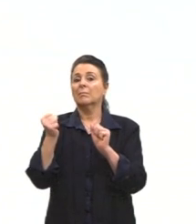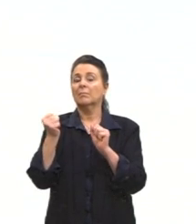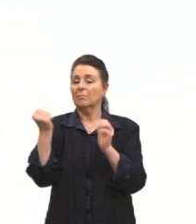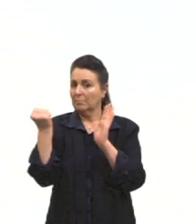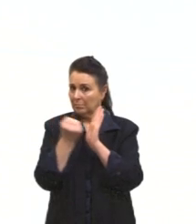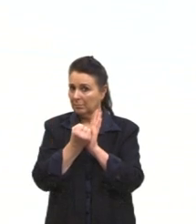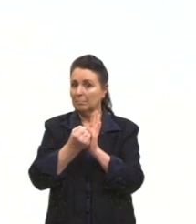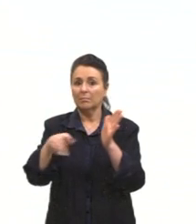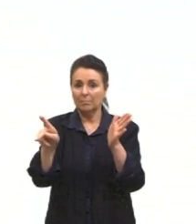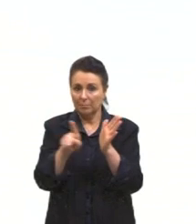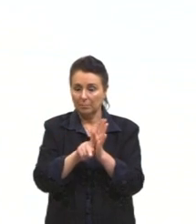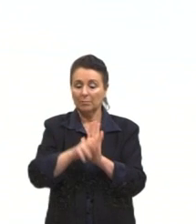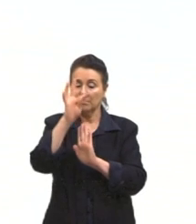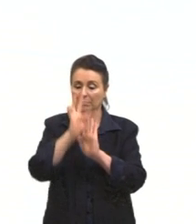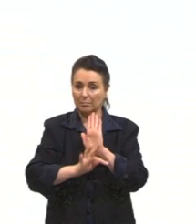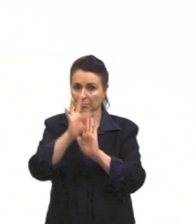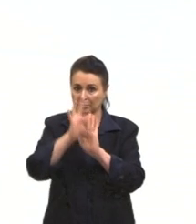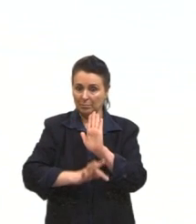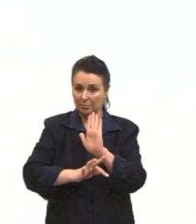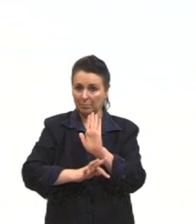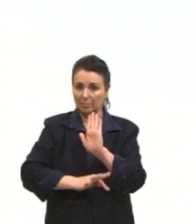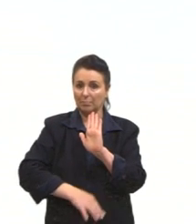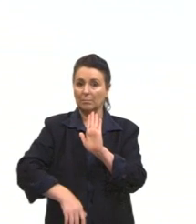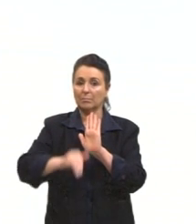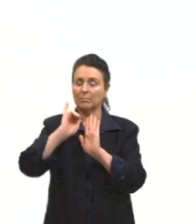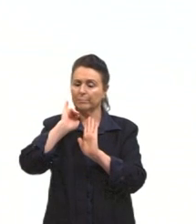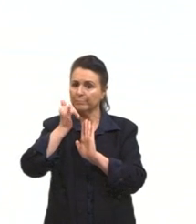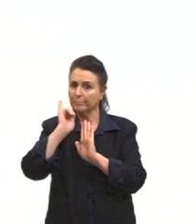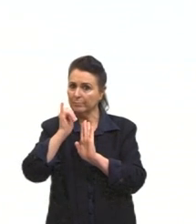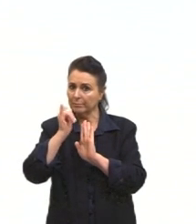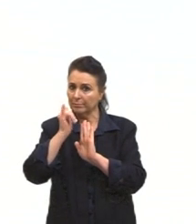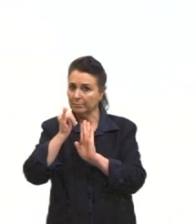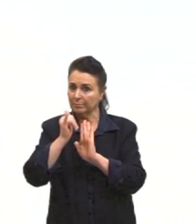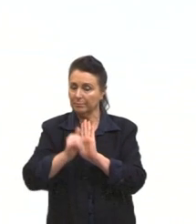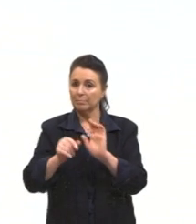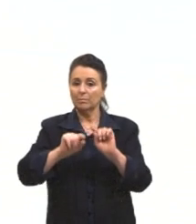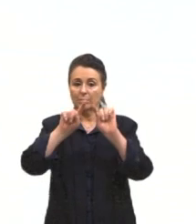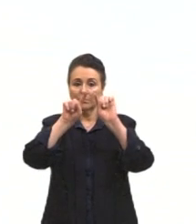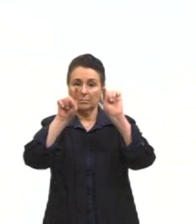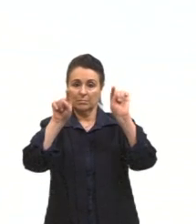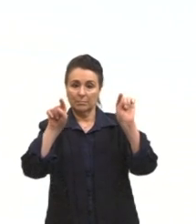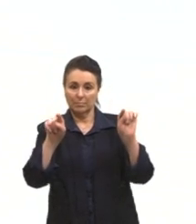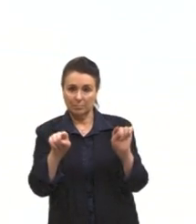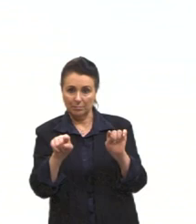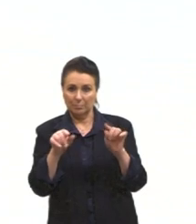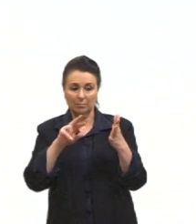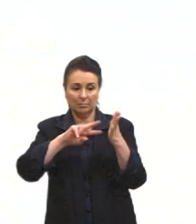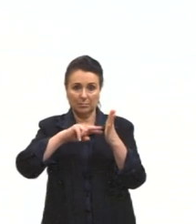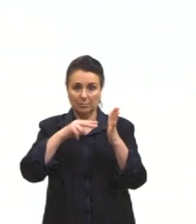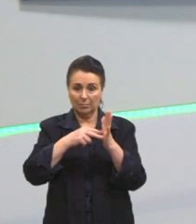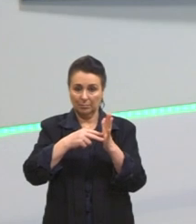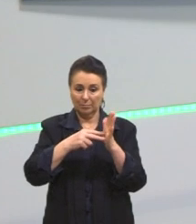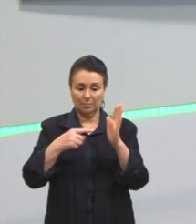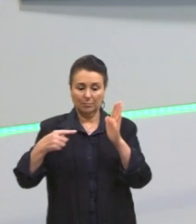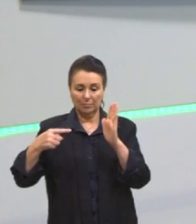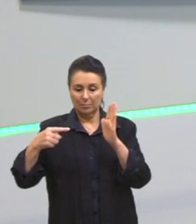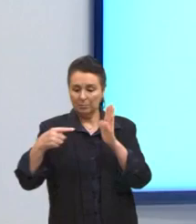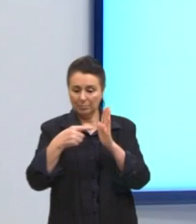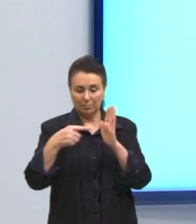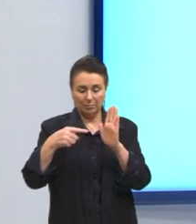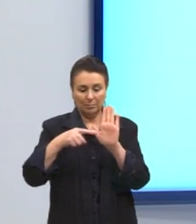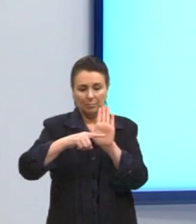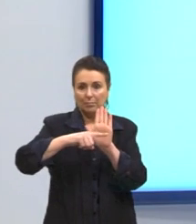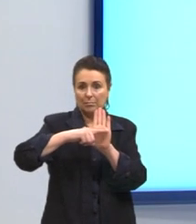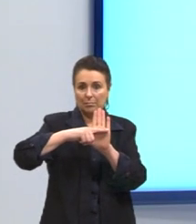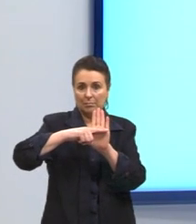um exemplo do parêntese, né? Que apareceu antes para nós. Dentro do nosso significado de travessão aqui, tem uma informação extra.